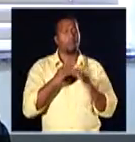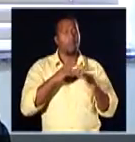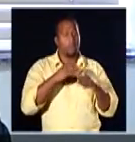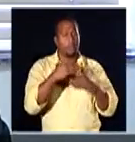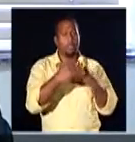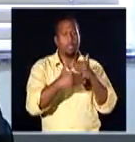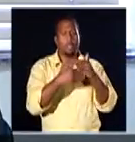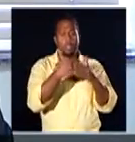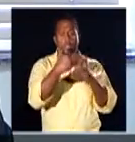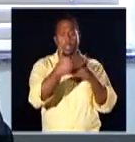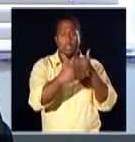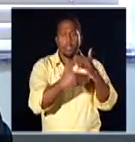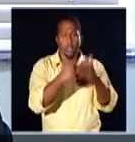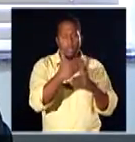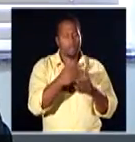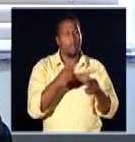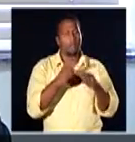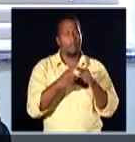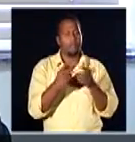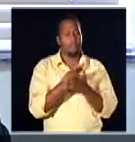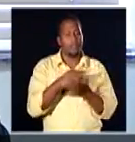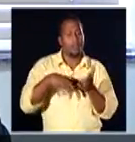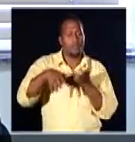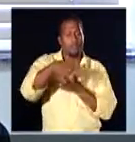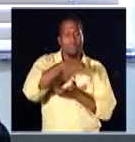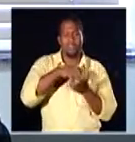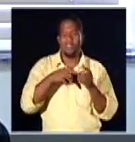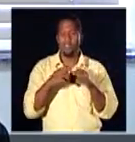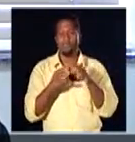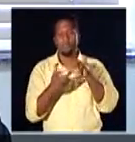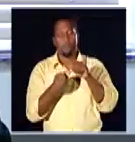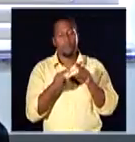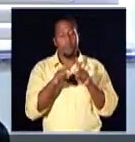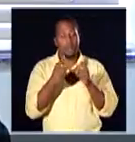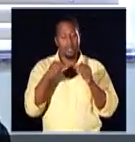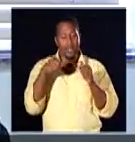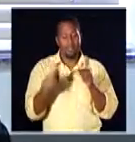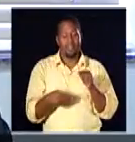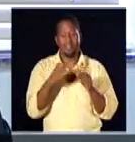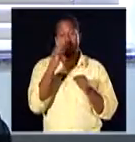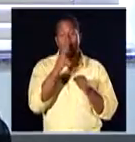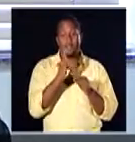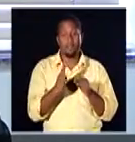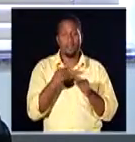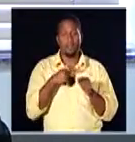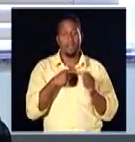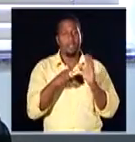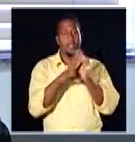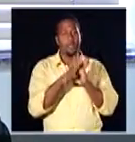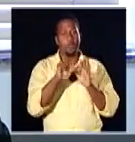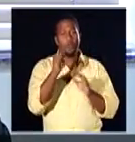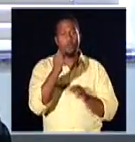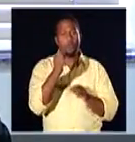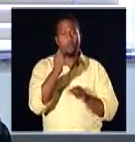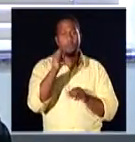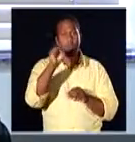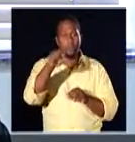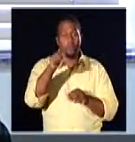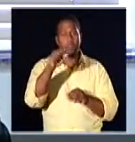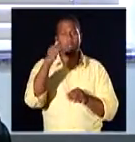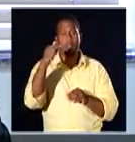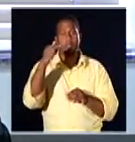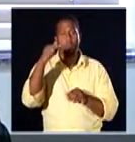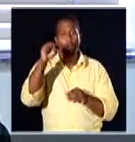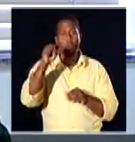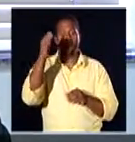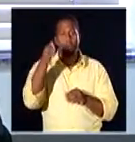consumidor e foram se desenvolvendo a partir de implementos de questões de revolução mesmo. Mas nesse cenário brasileiro, foi com o advento